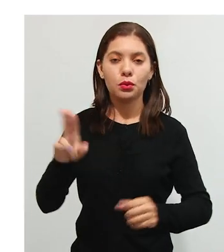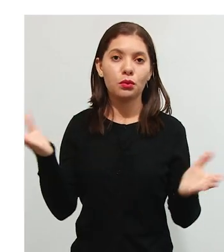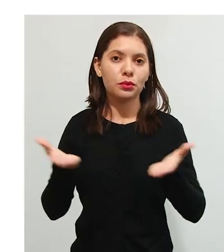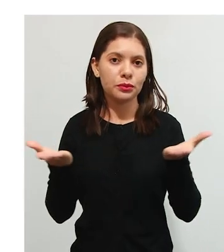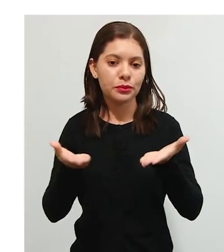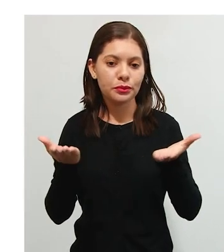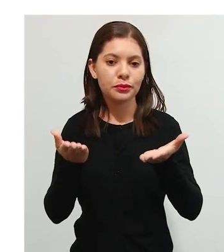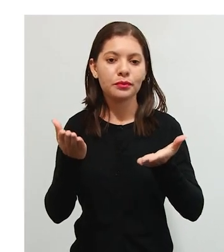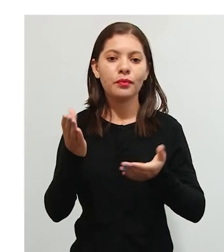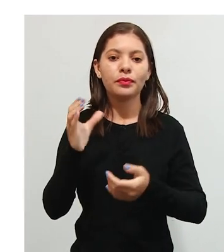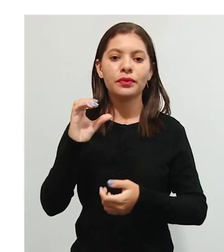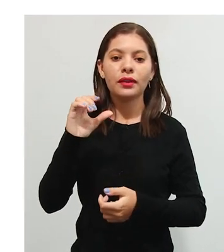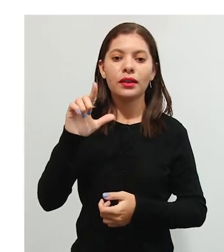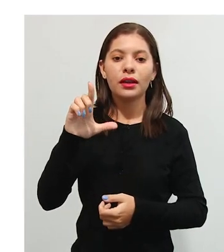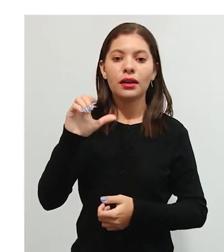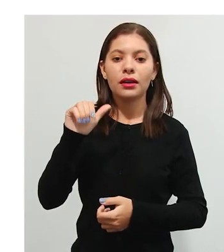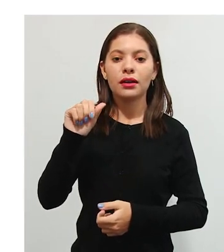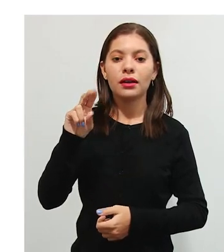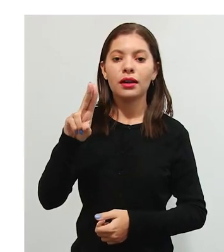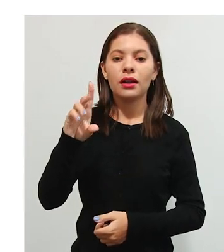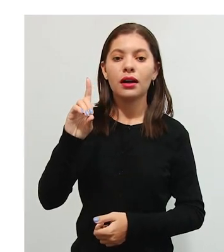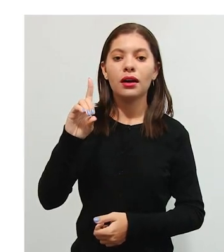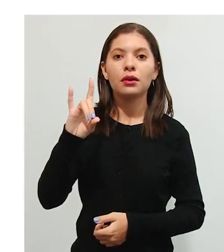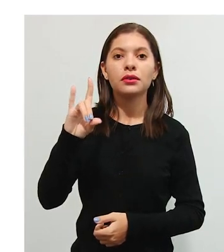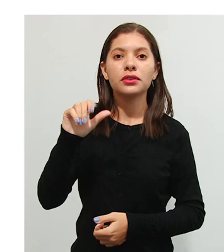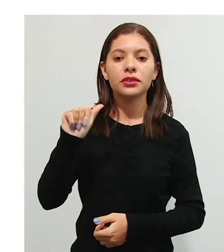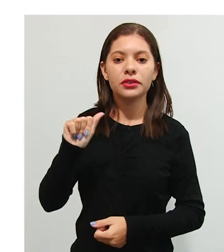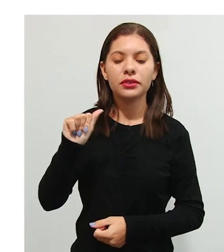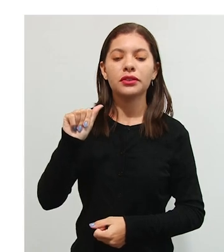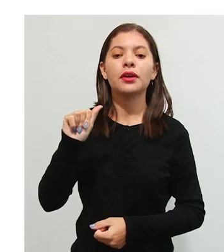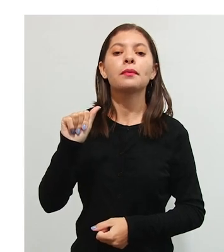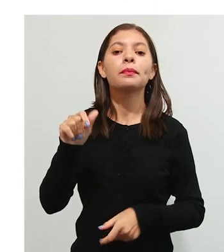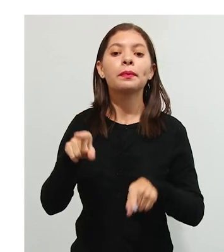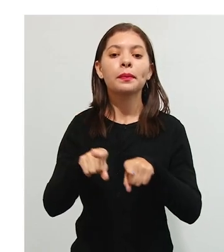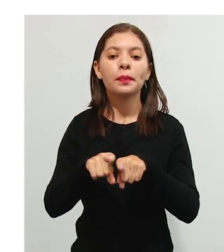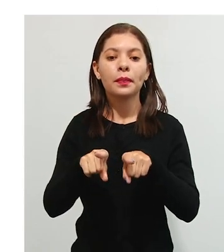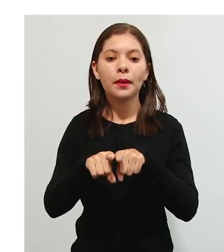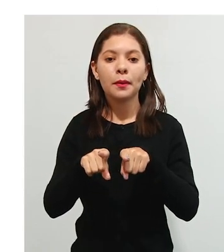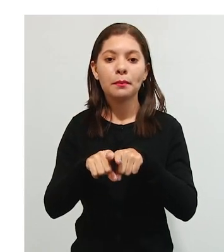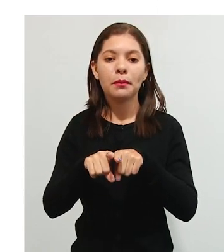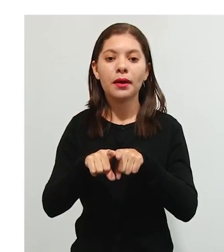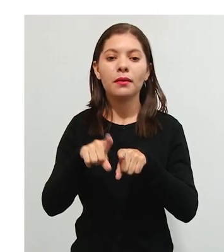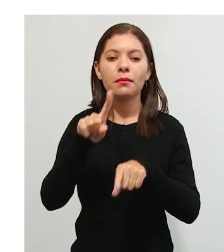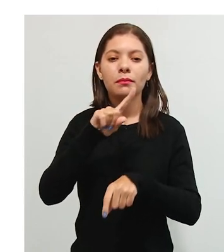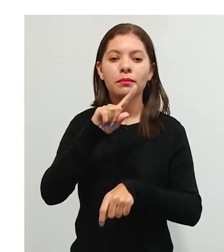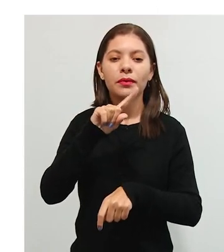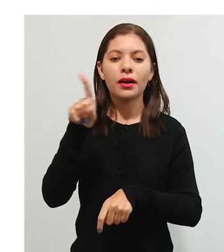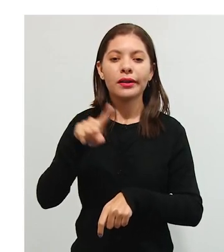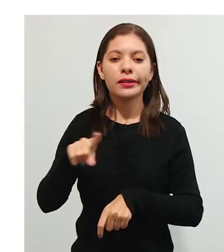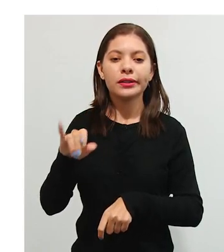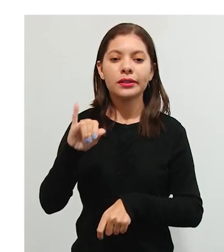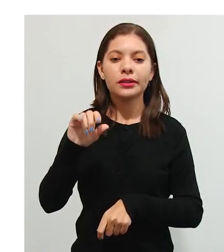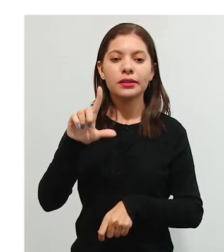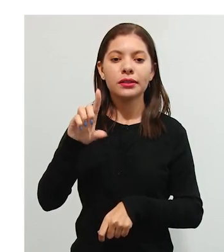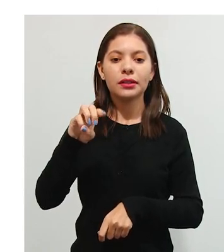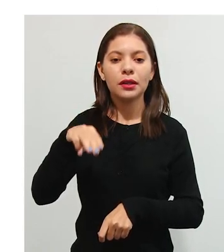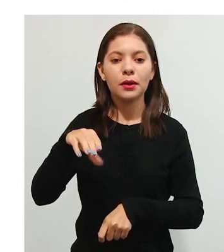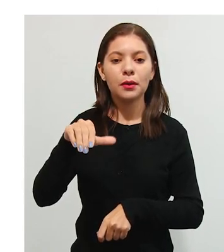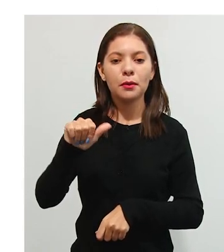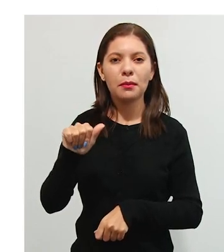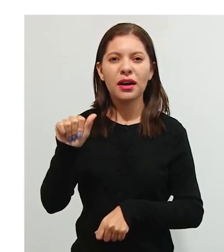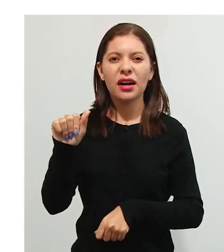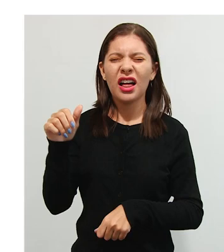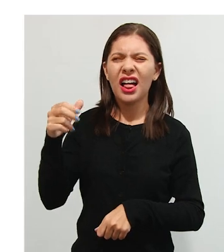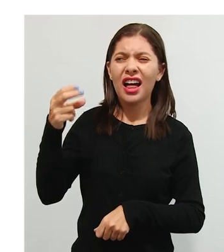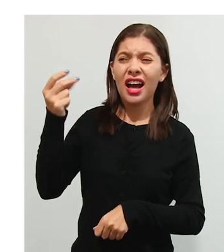da Cláudia Davis, da Zilma de Oliveira, que é o livro Psicologia da Educação, um livro antigo, né, Rosângela? Acho que esse é da época